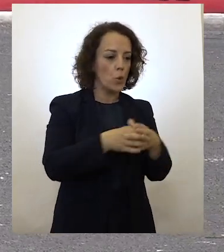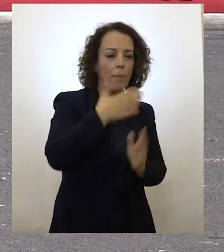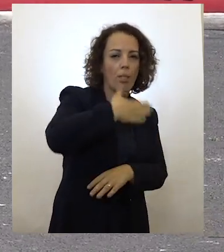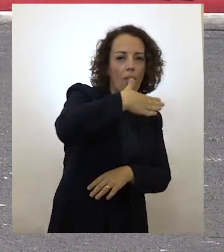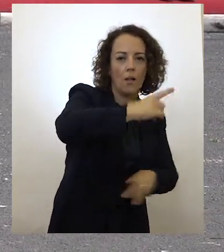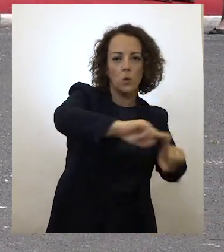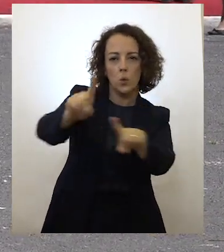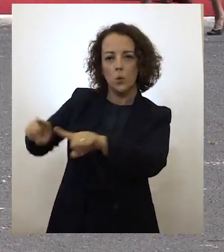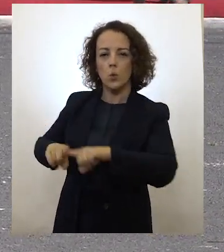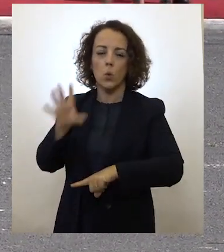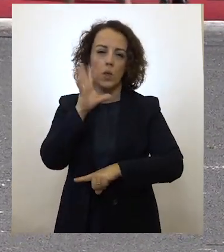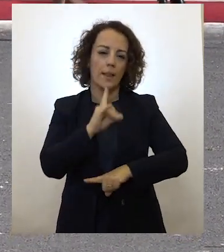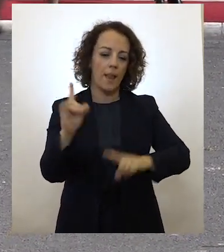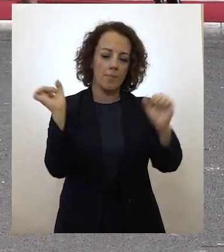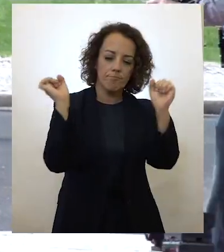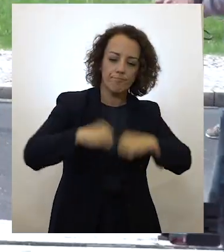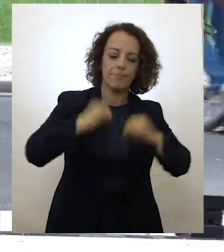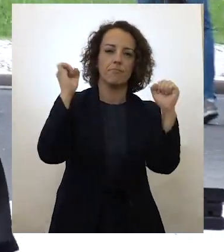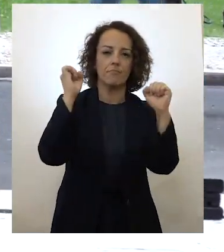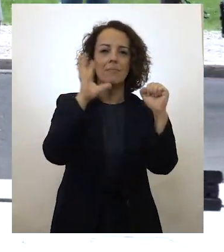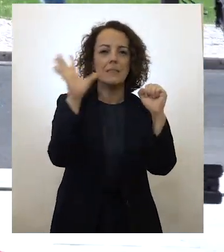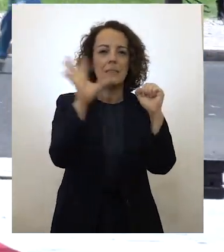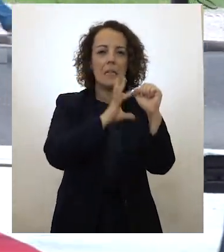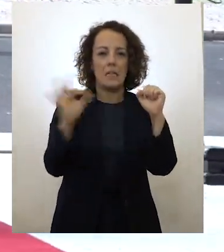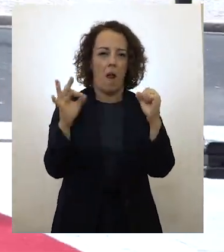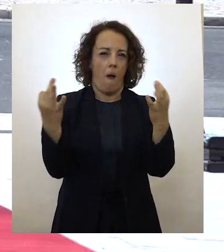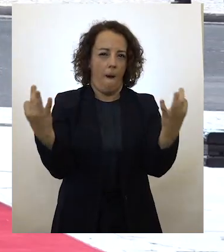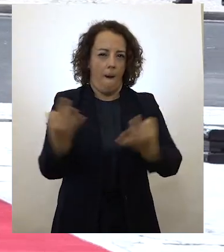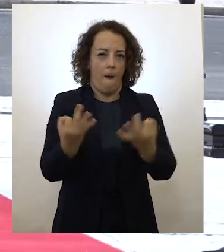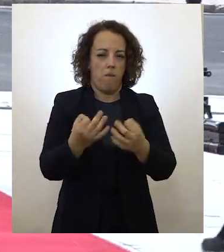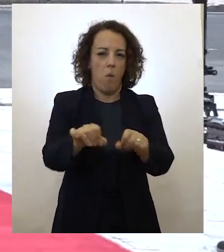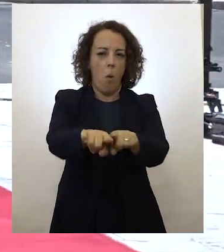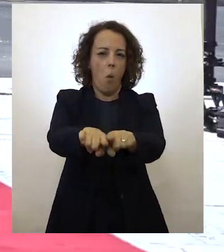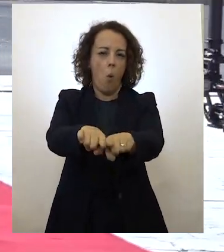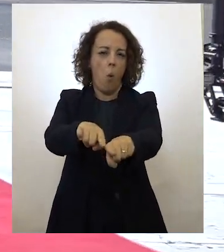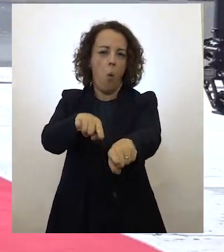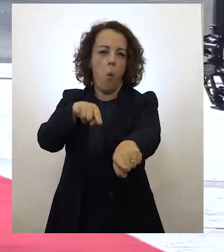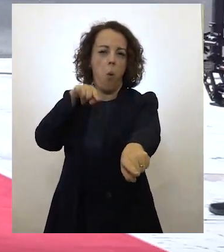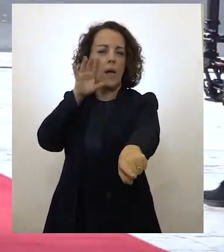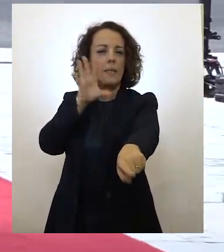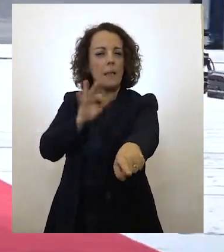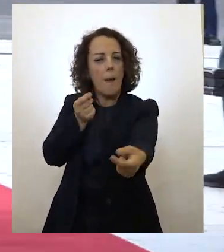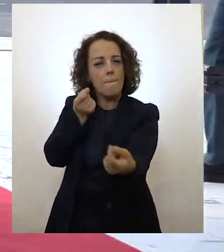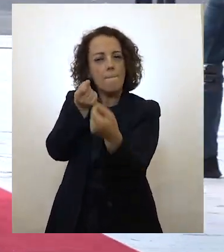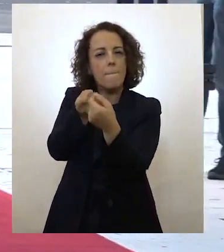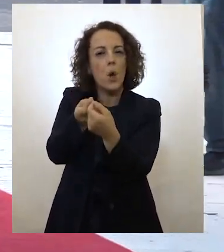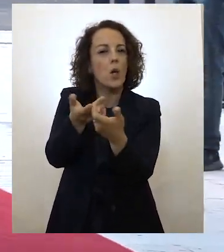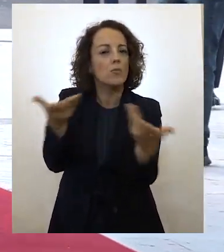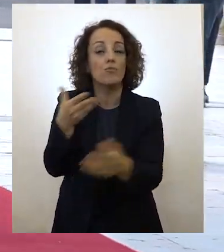ultrapassar o abismo já cavado entre os mais e os menos jovens.